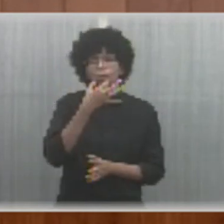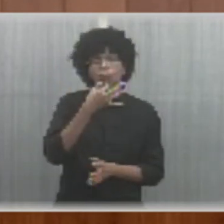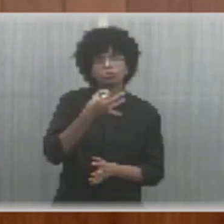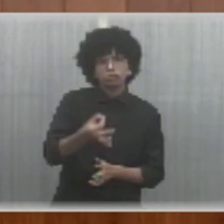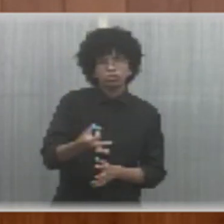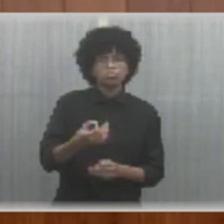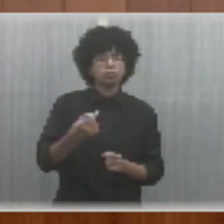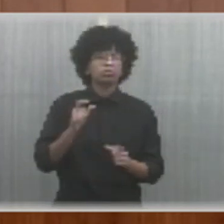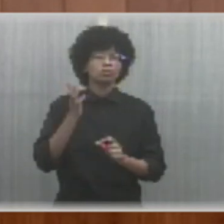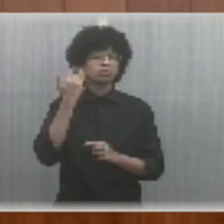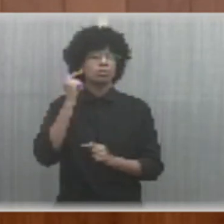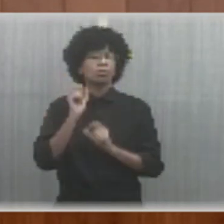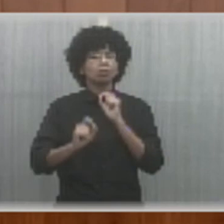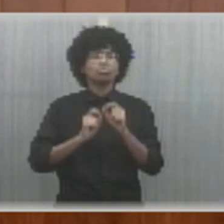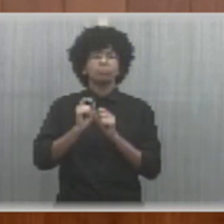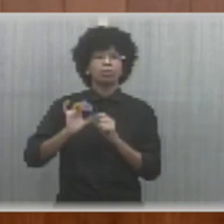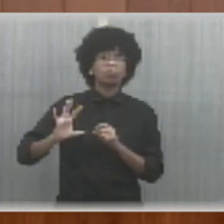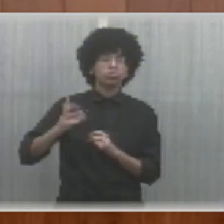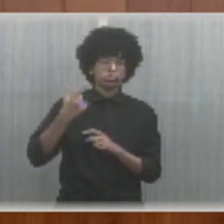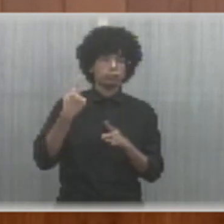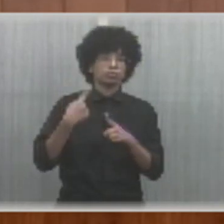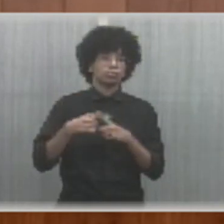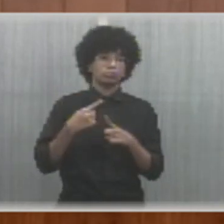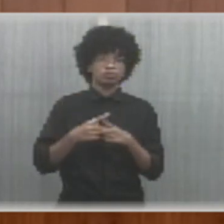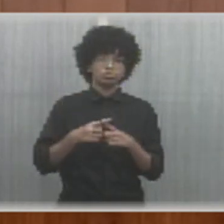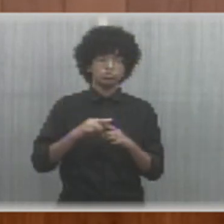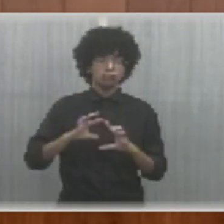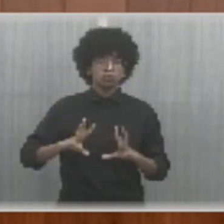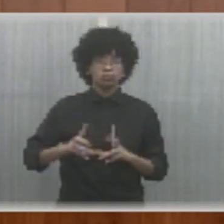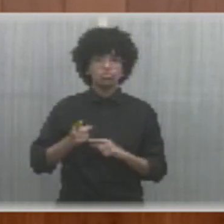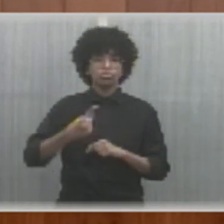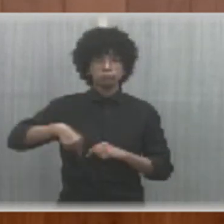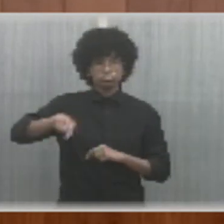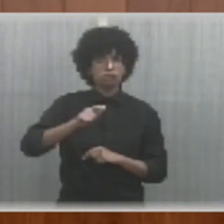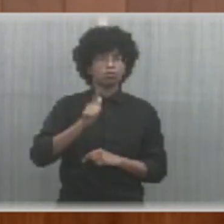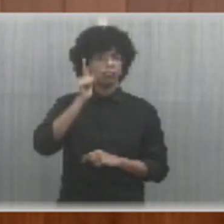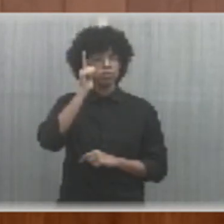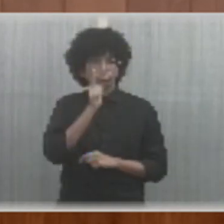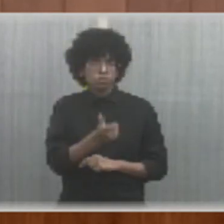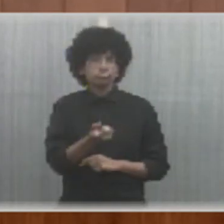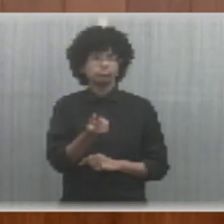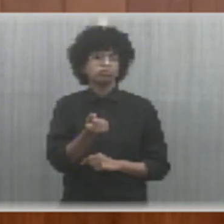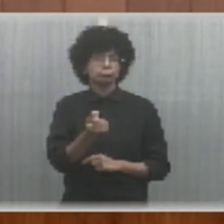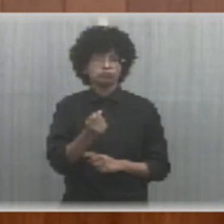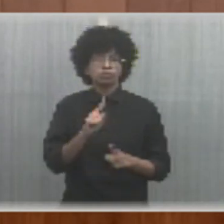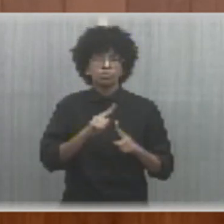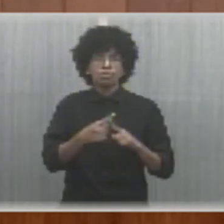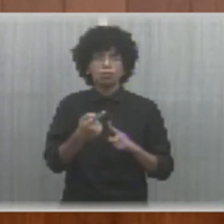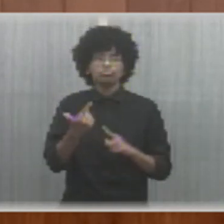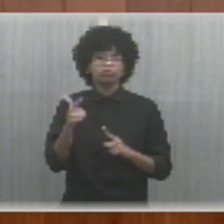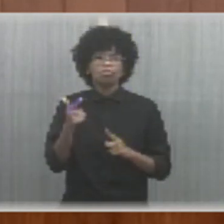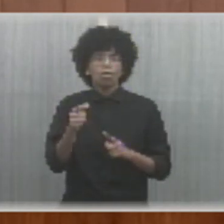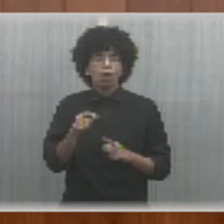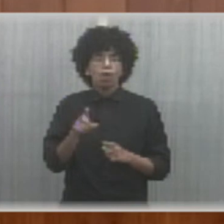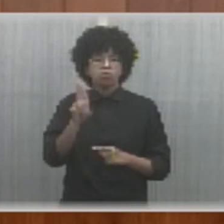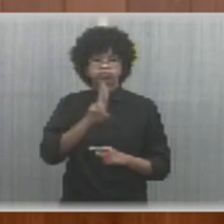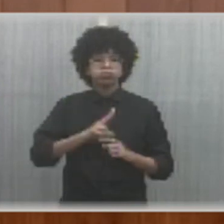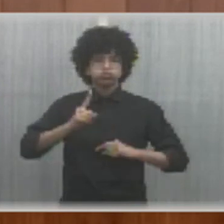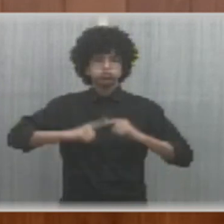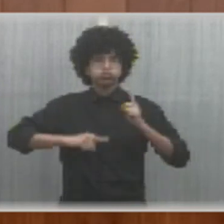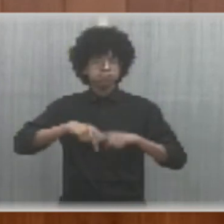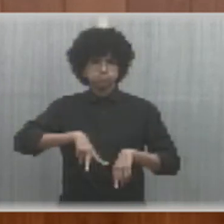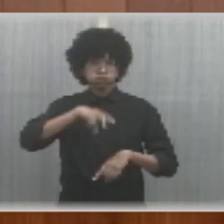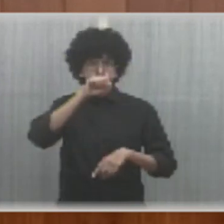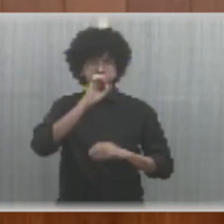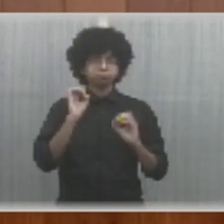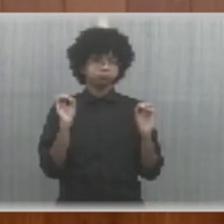os culpados, que desviaram o dinheiro, porque receberam de forma antecipada e não entregaram os aspiradores. Isso é um fato